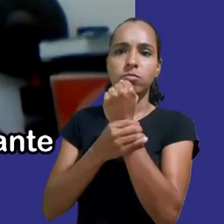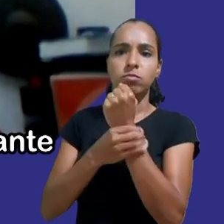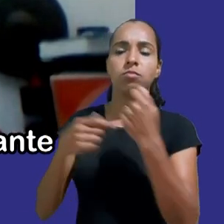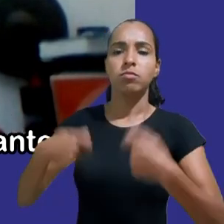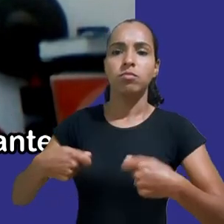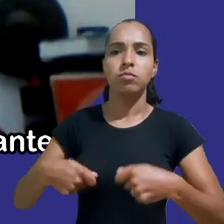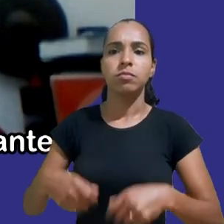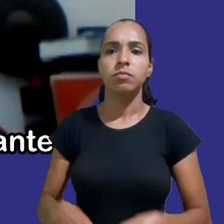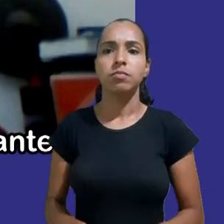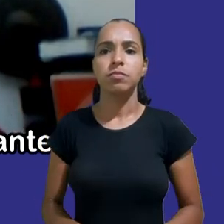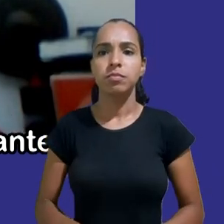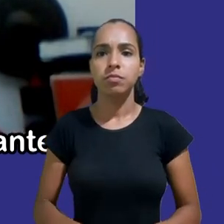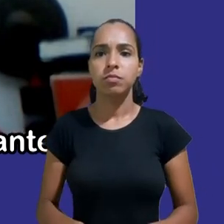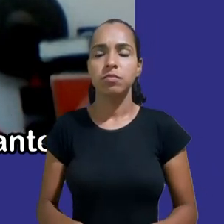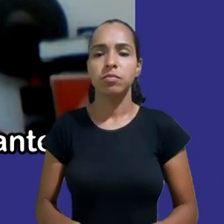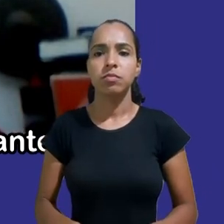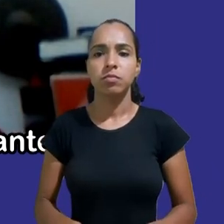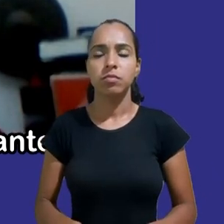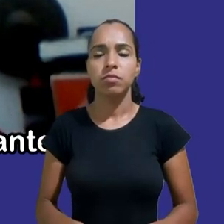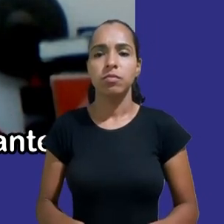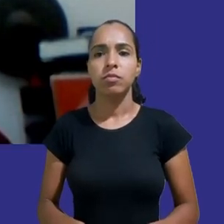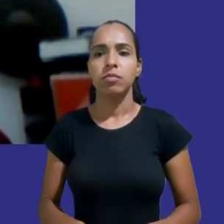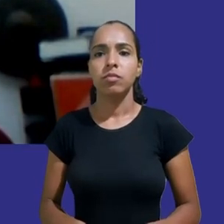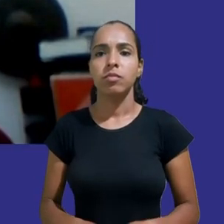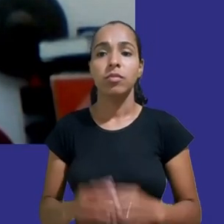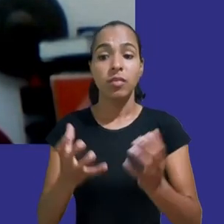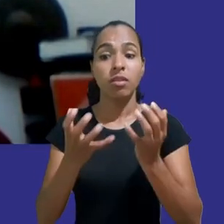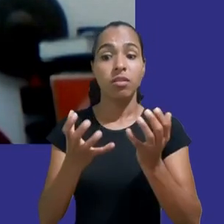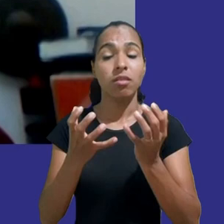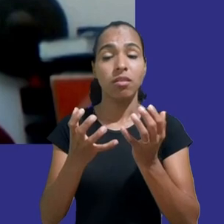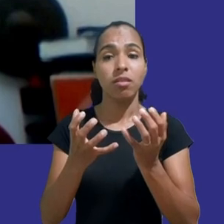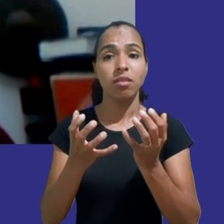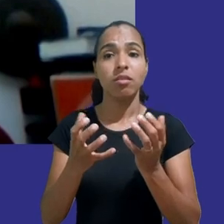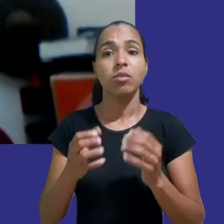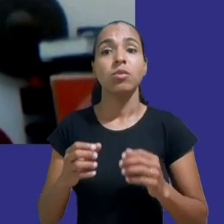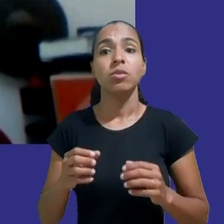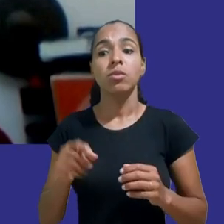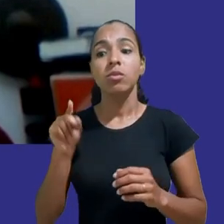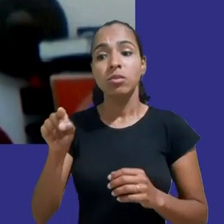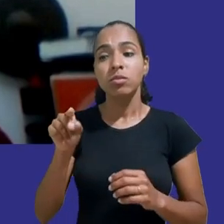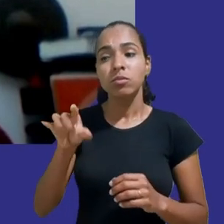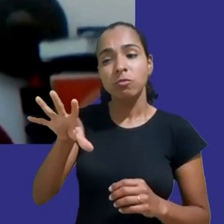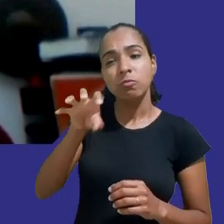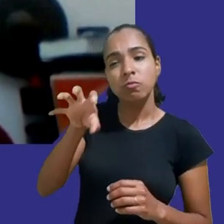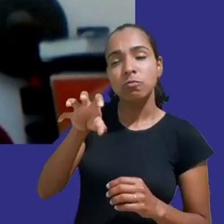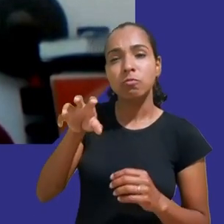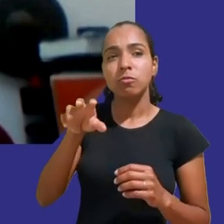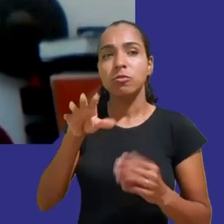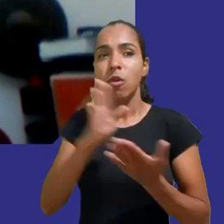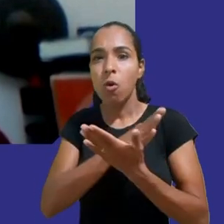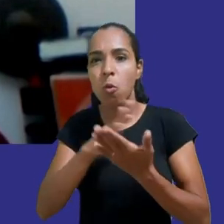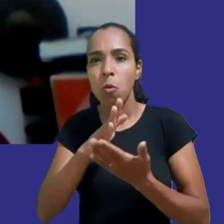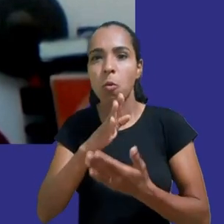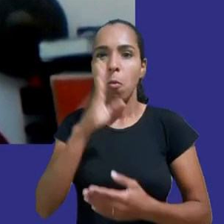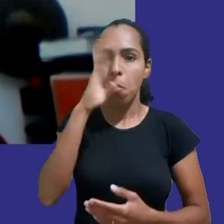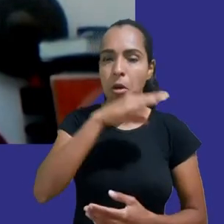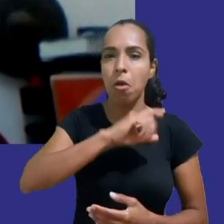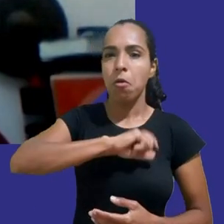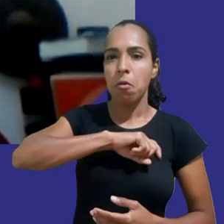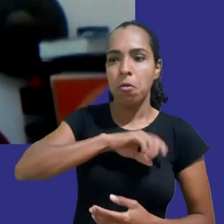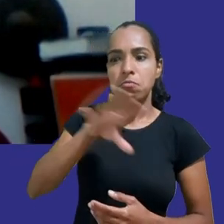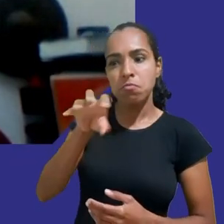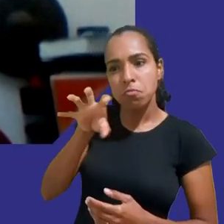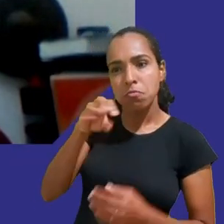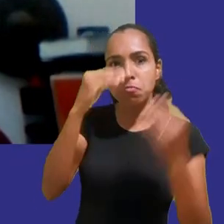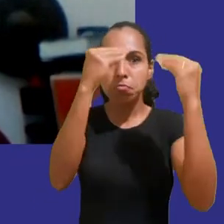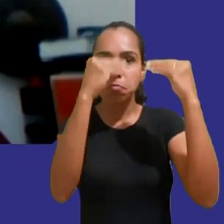Acreditamos que isso dificultaria bastante a coleta de dados Então um dos propósitos da abertura do processo é a